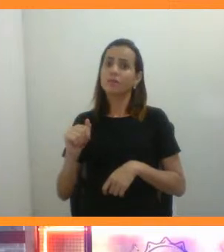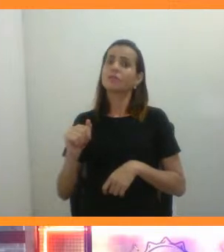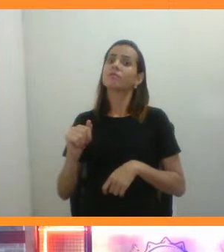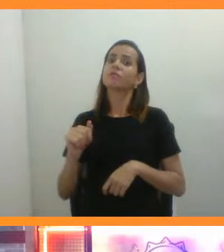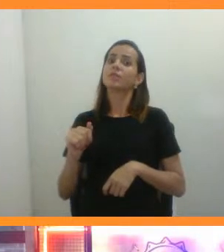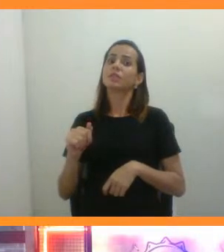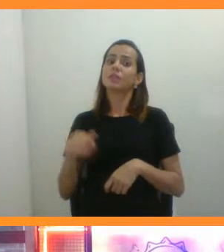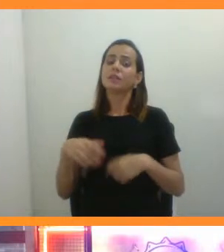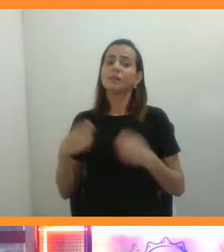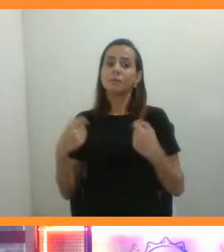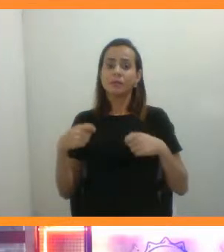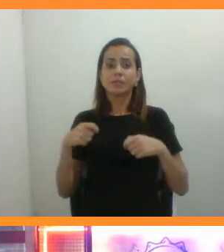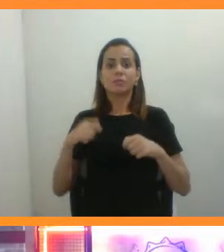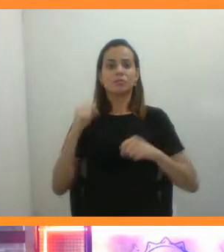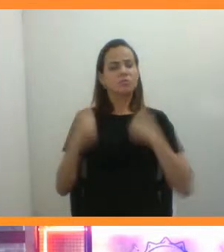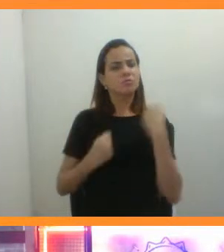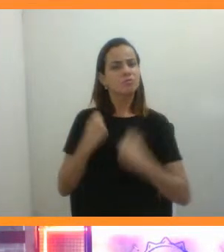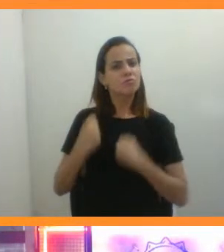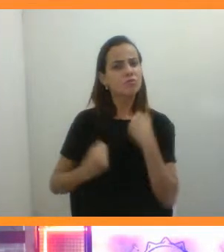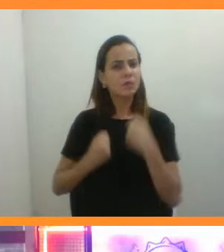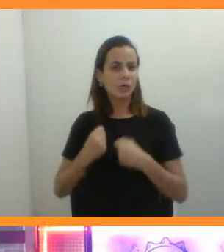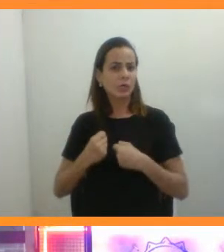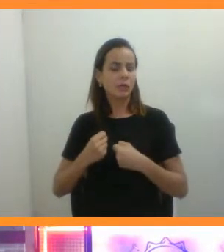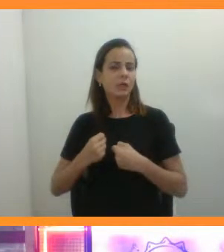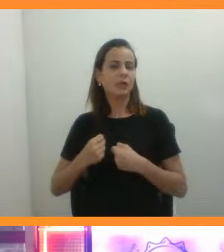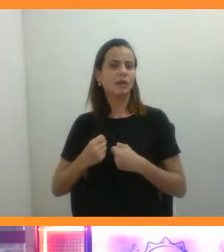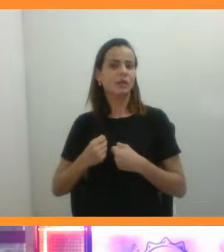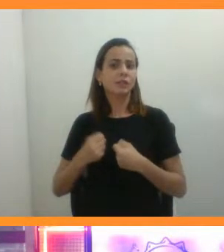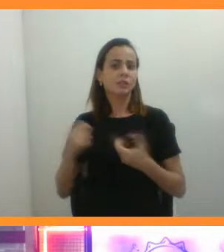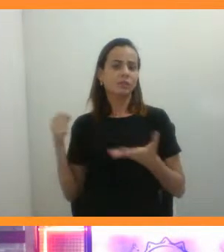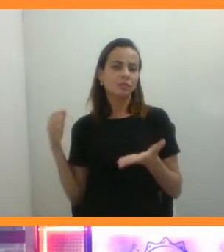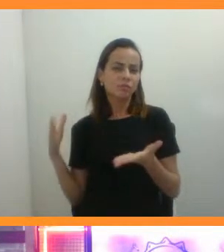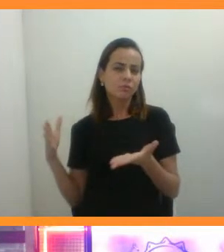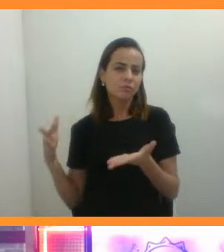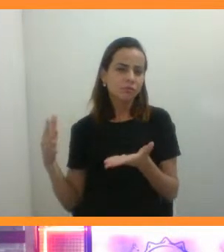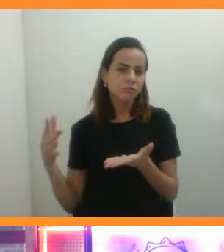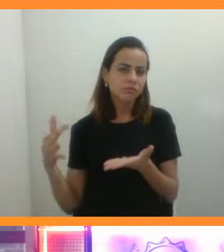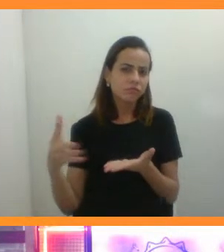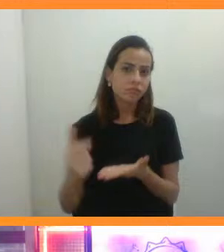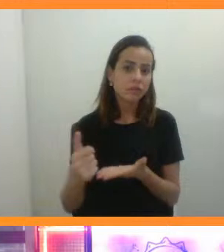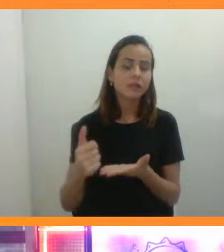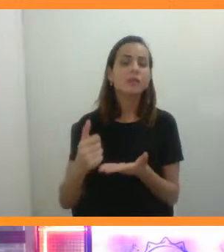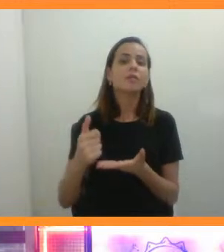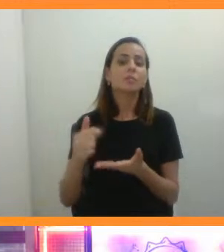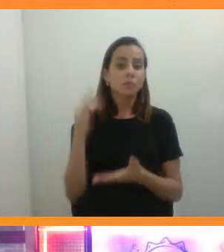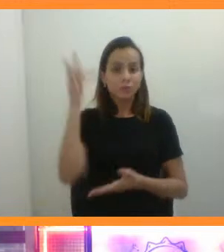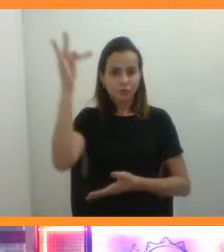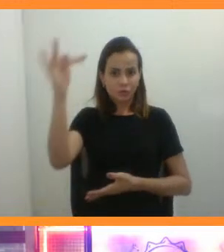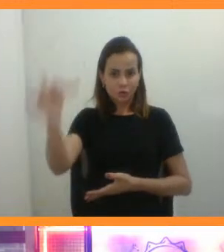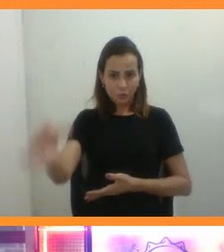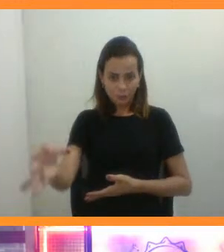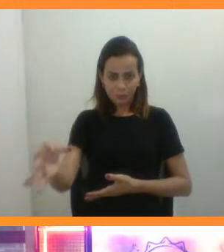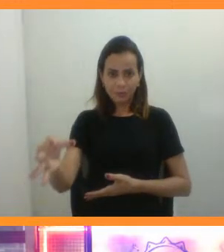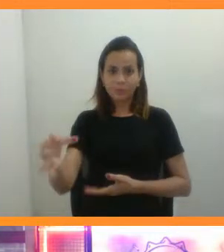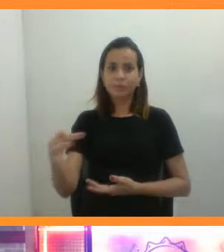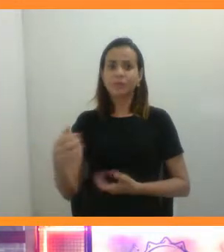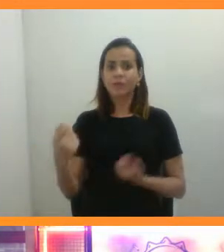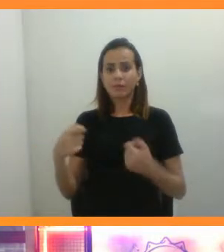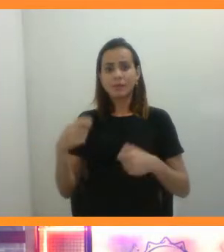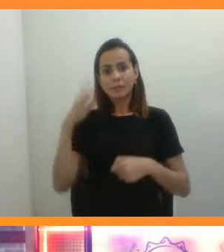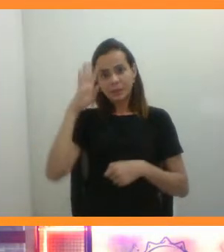nós vamos ter que correr atrás de muita coisa aí pra frente, né? Eu tenho essa compreensão.